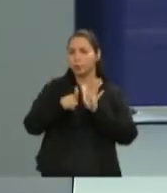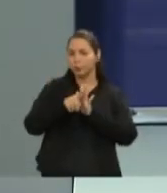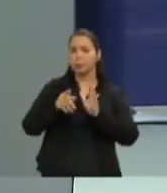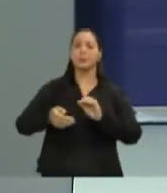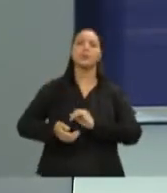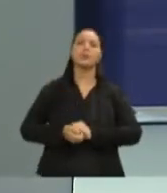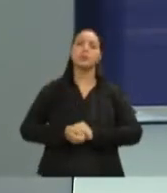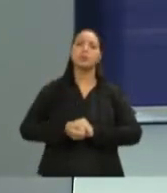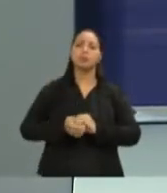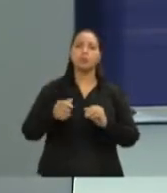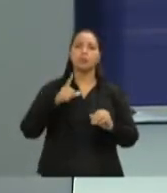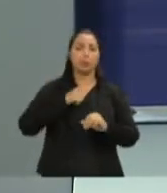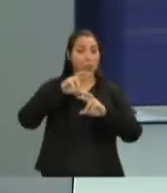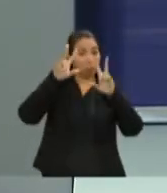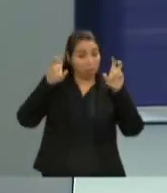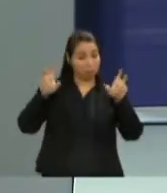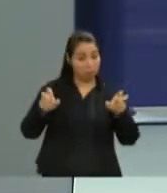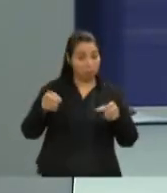estão os temas.